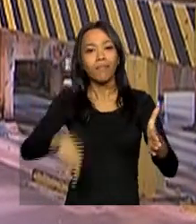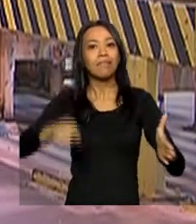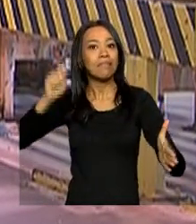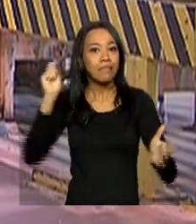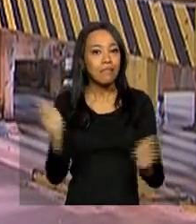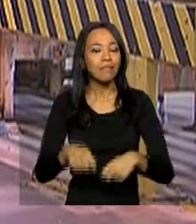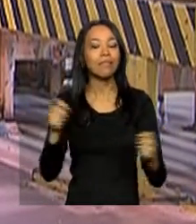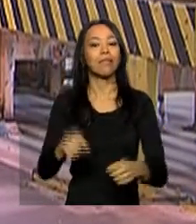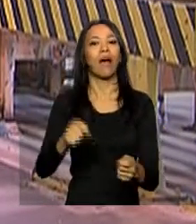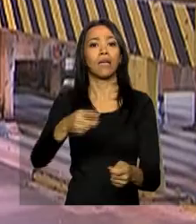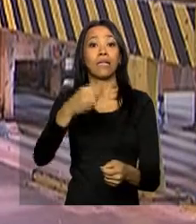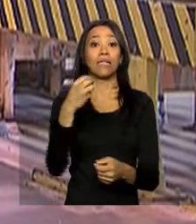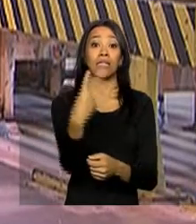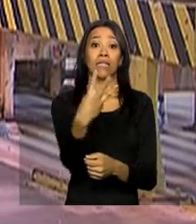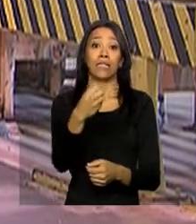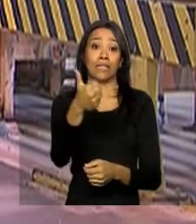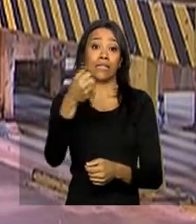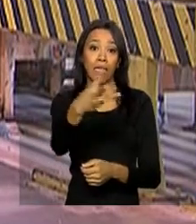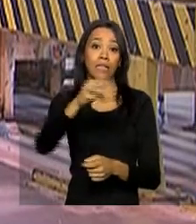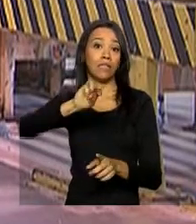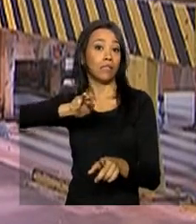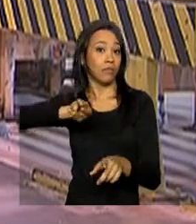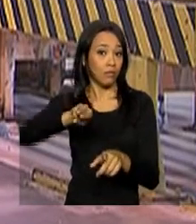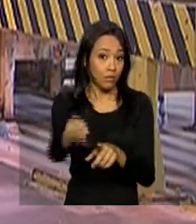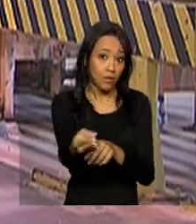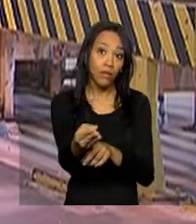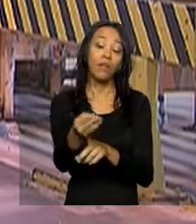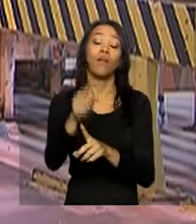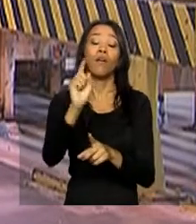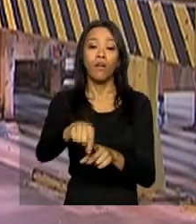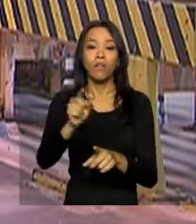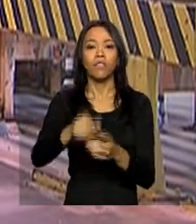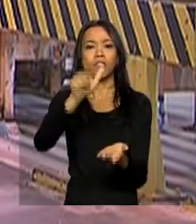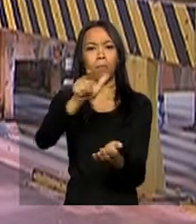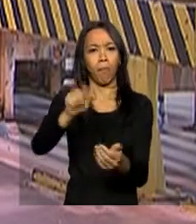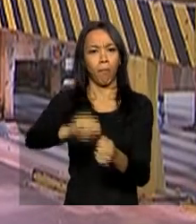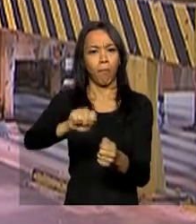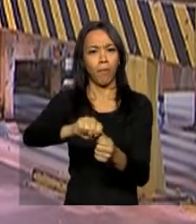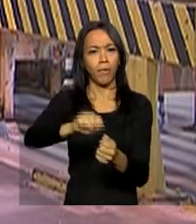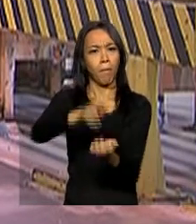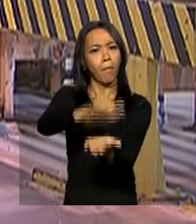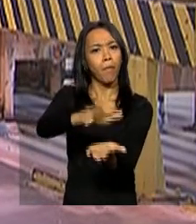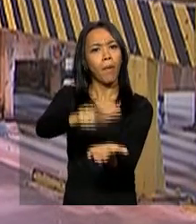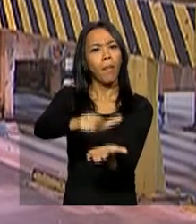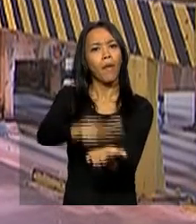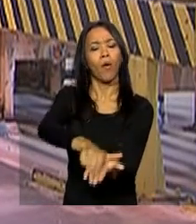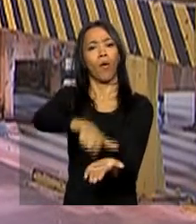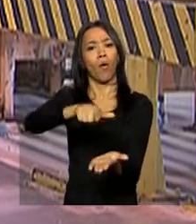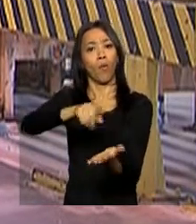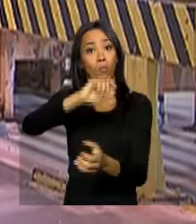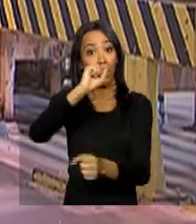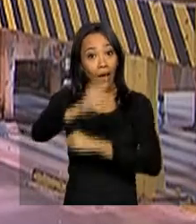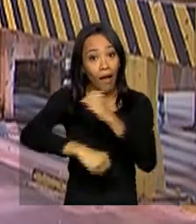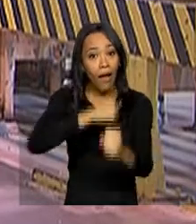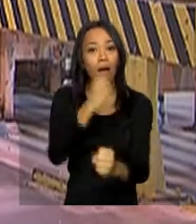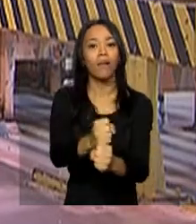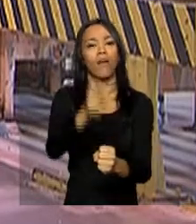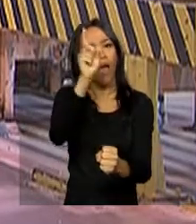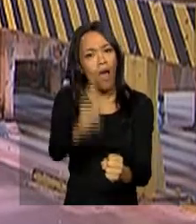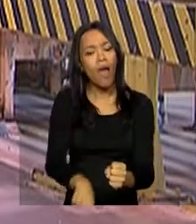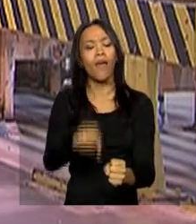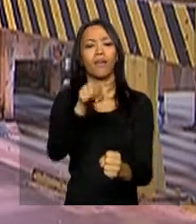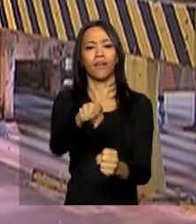produzir mais de 3 milhões de toneladas de celulose por ano. Segundo a empresa, esta vai ser a maior planta de produção de